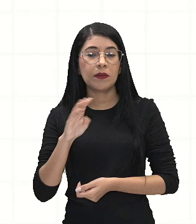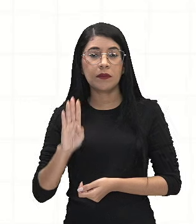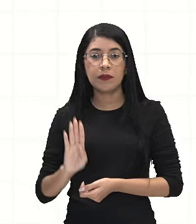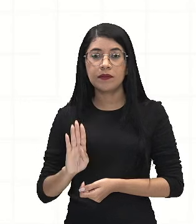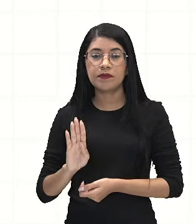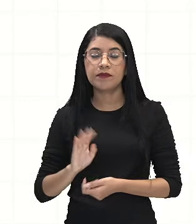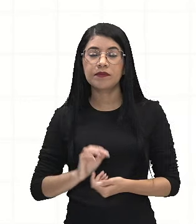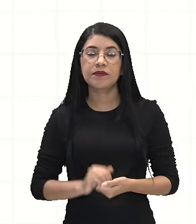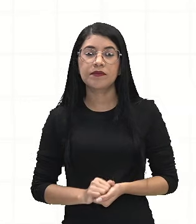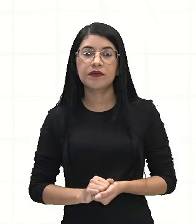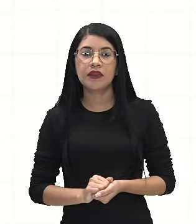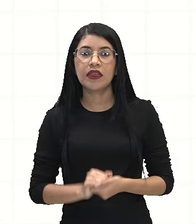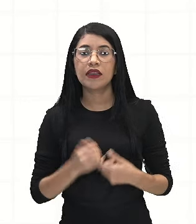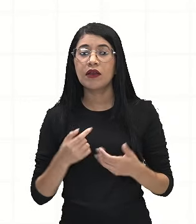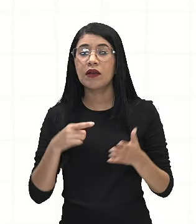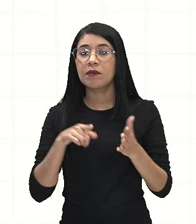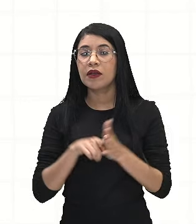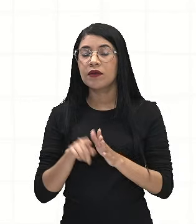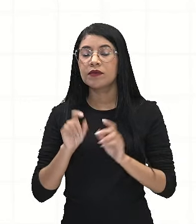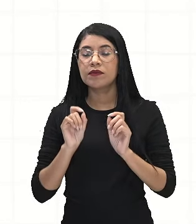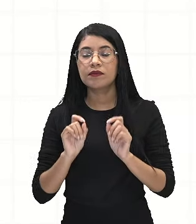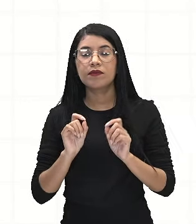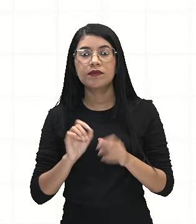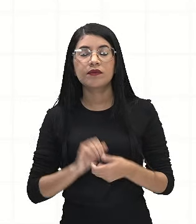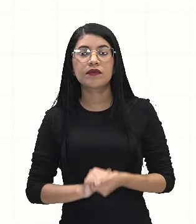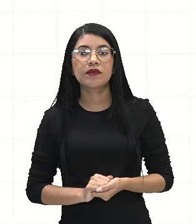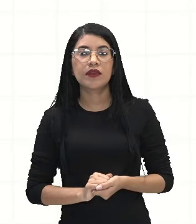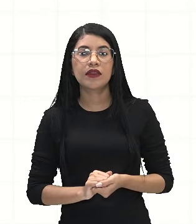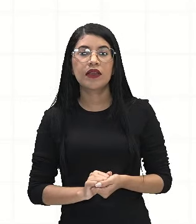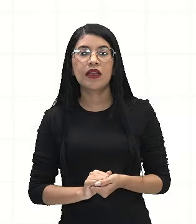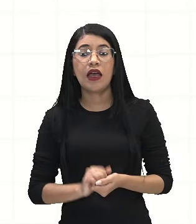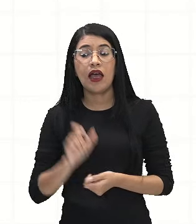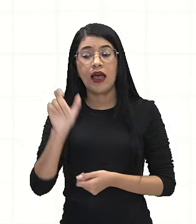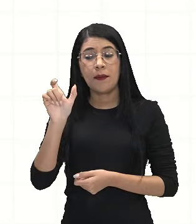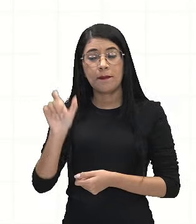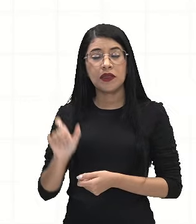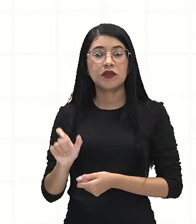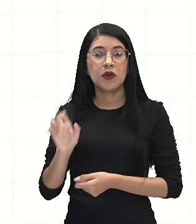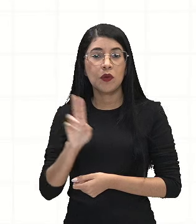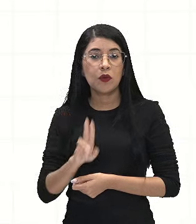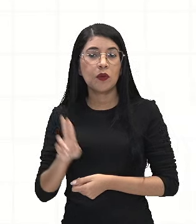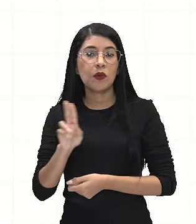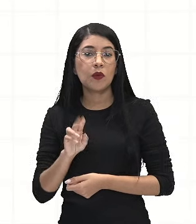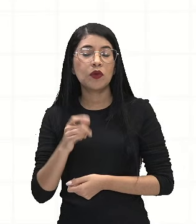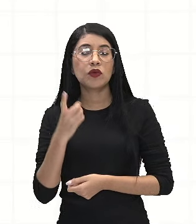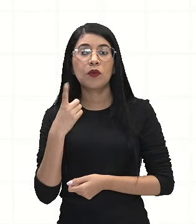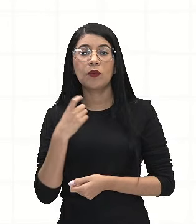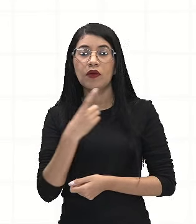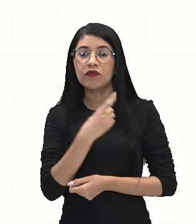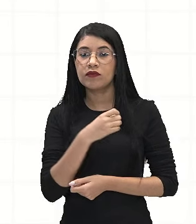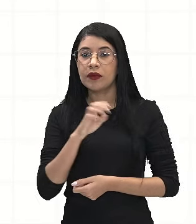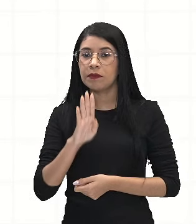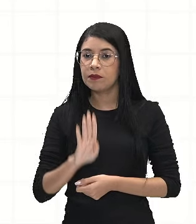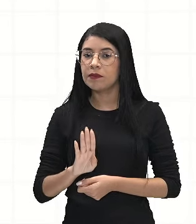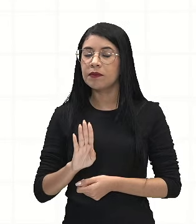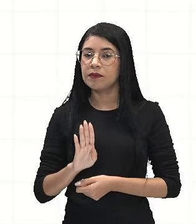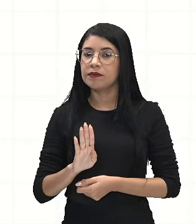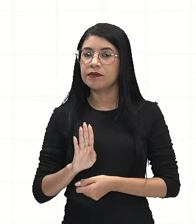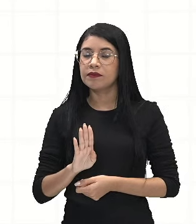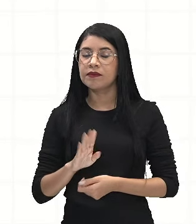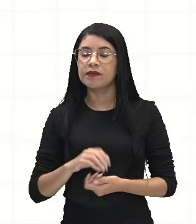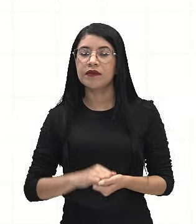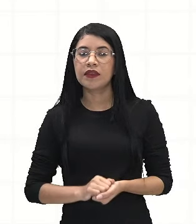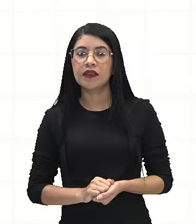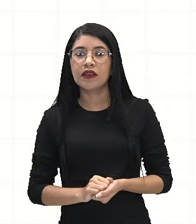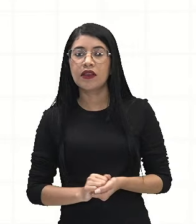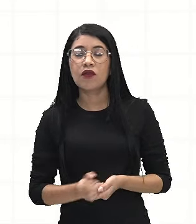Então, o que que eu quero nessa questão? Quero que seja usuário do perfume B. Então, você vai lá